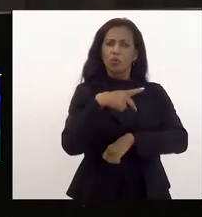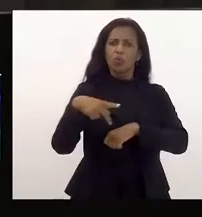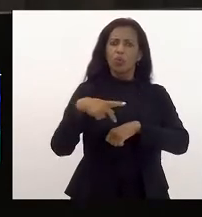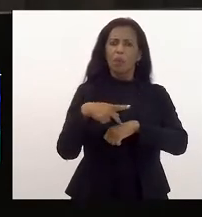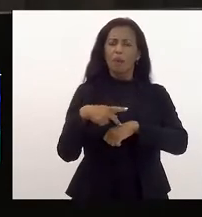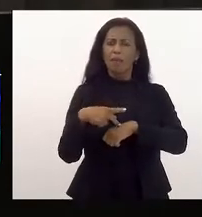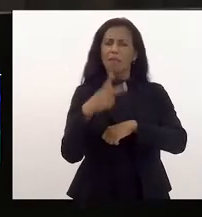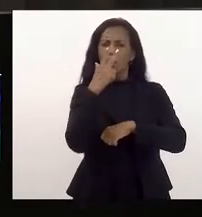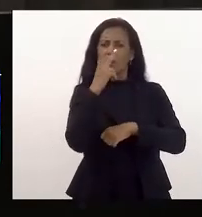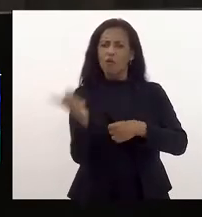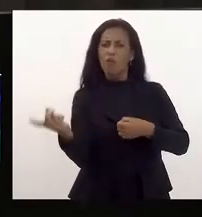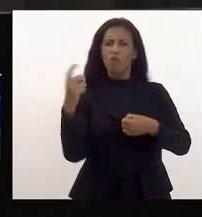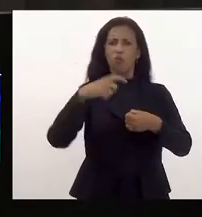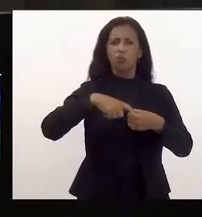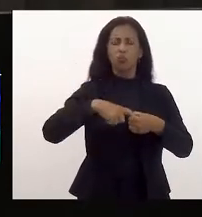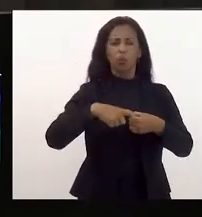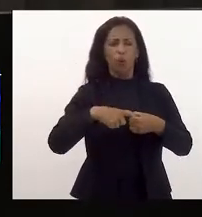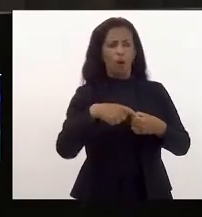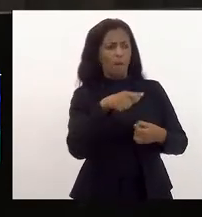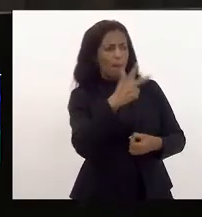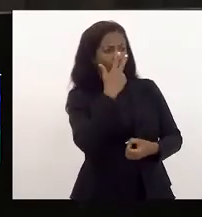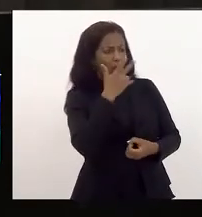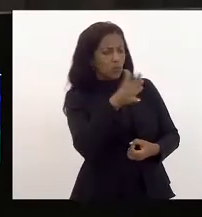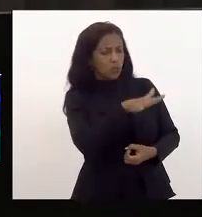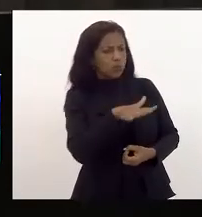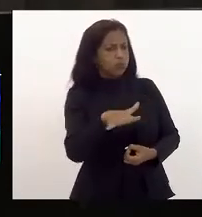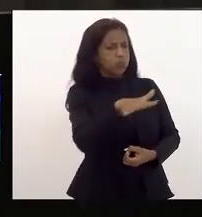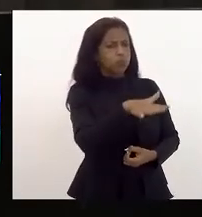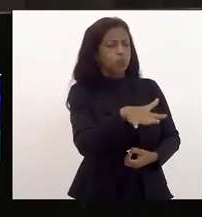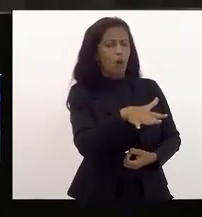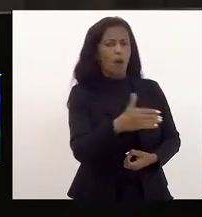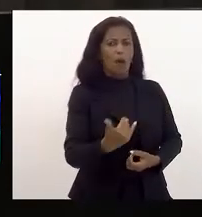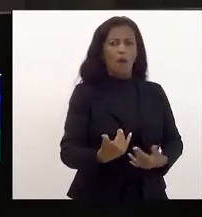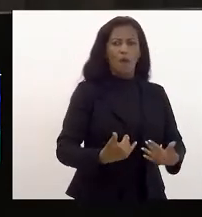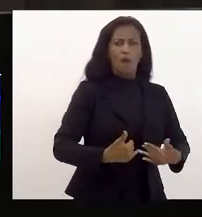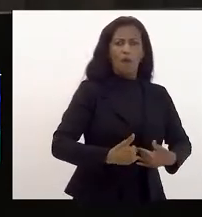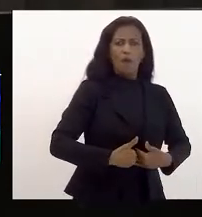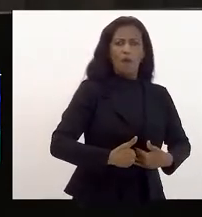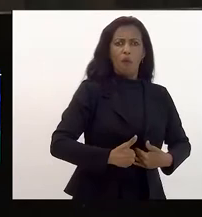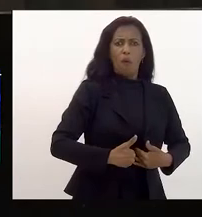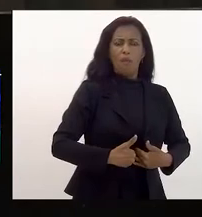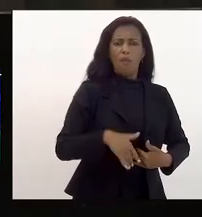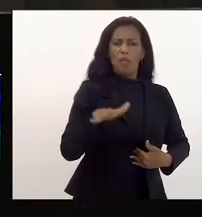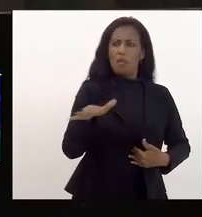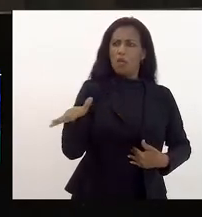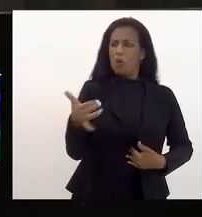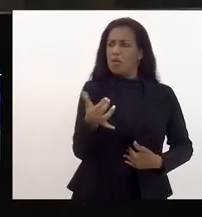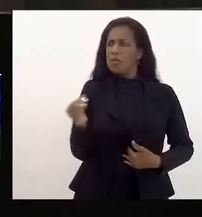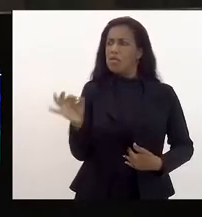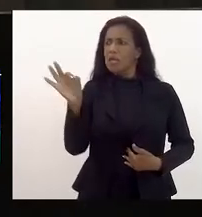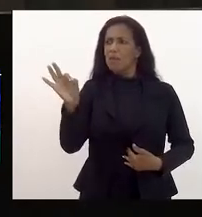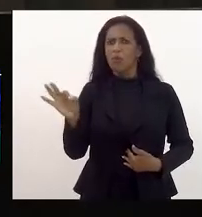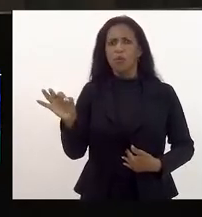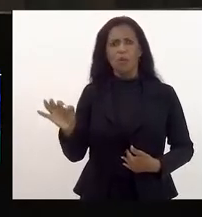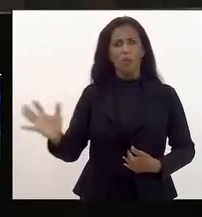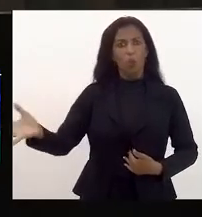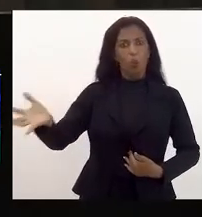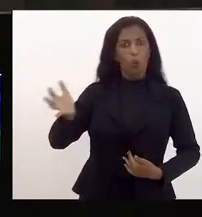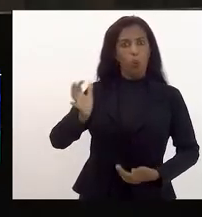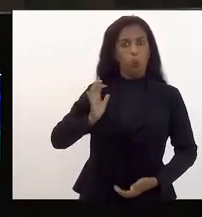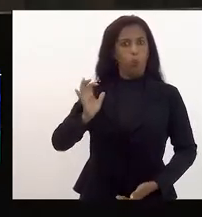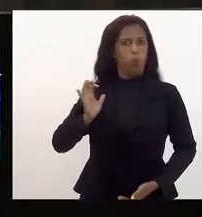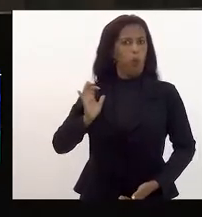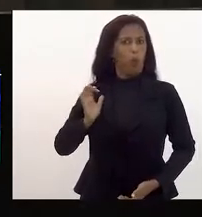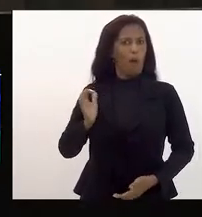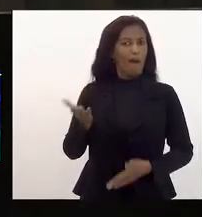o mapa da fome enquanto aumentamos em quase 100% o número de bilionários. Antes da pandemia haviam 12